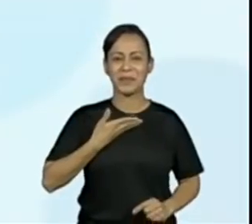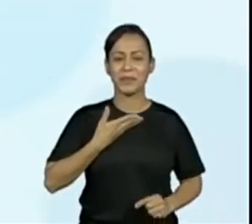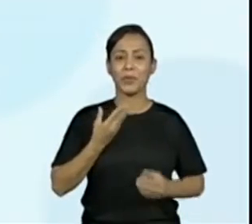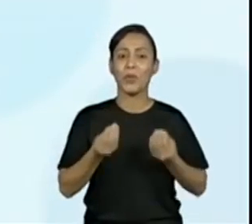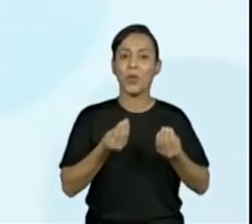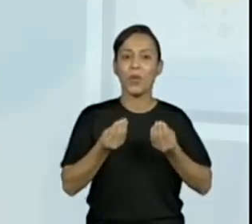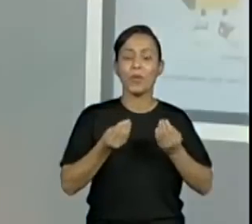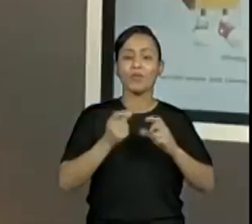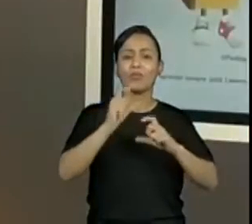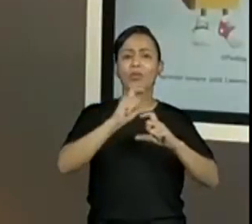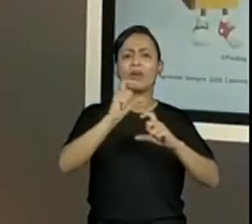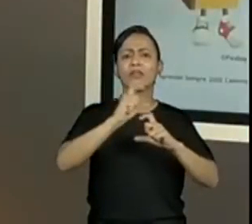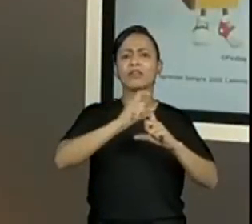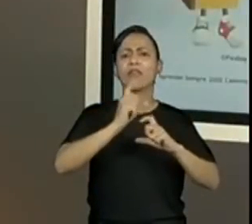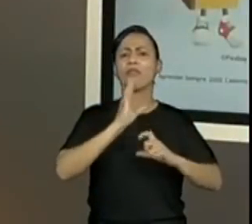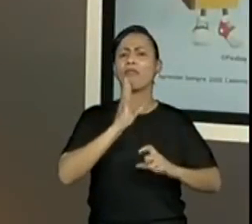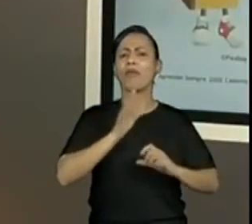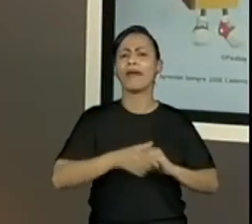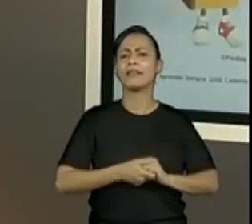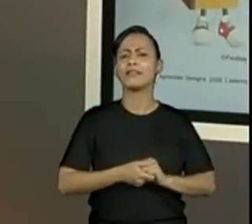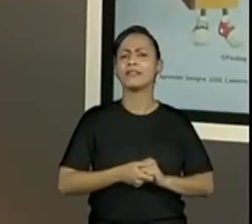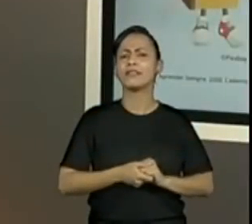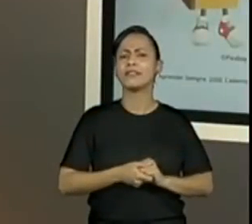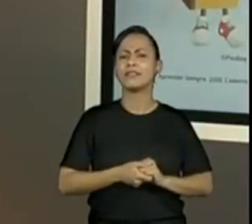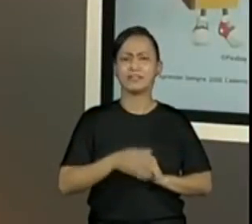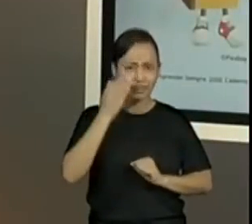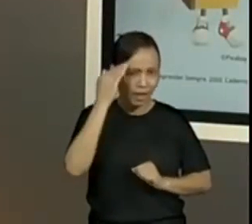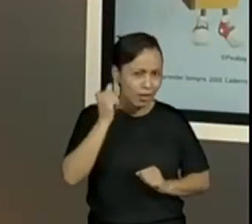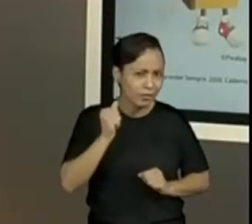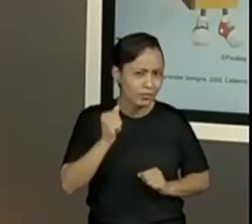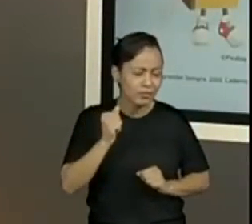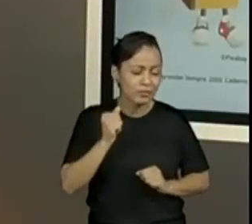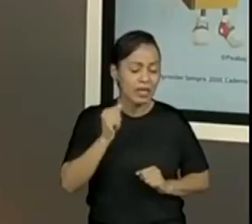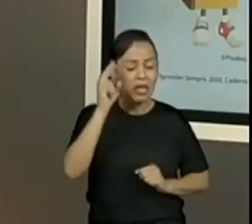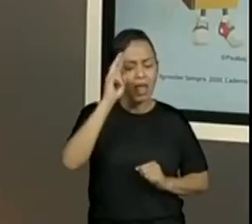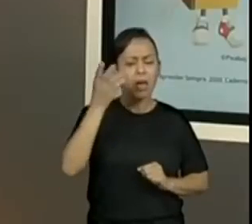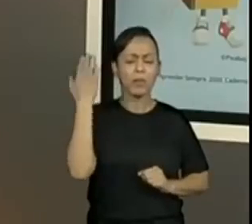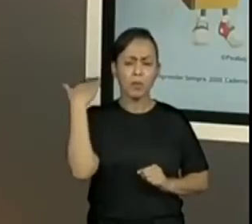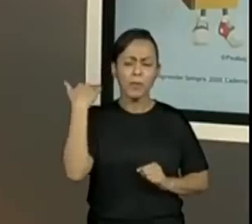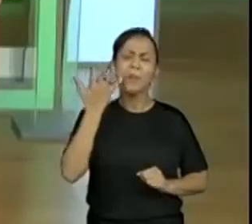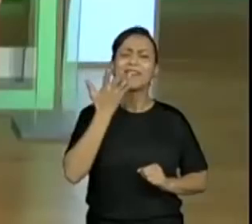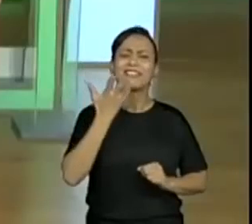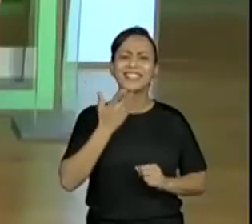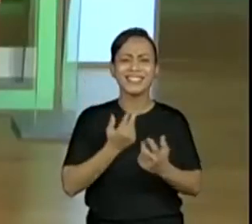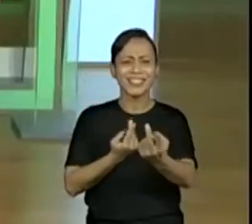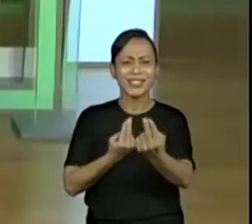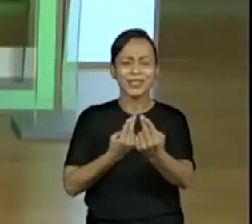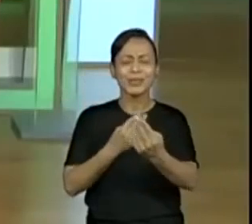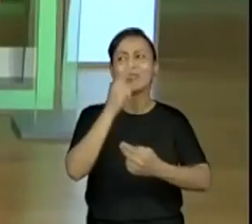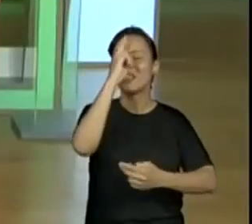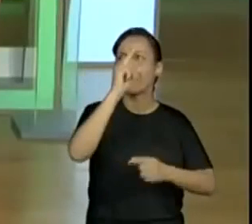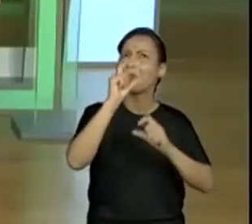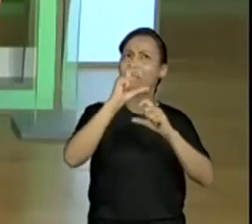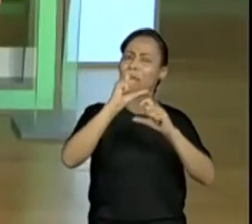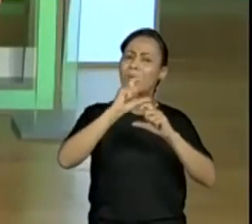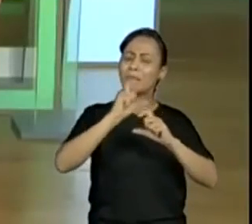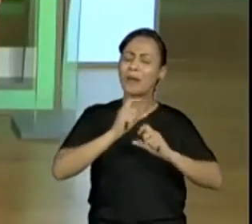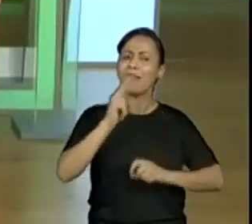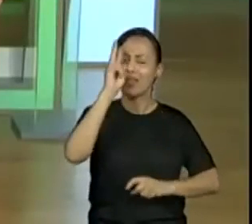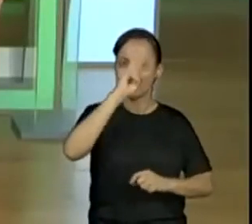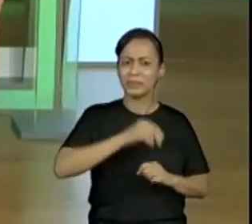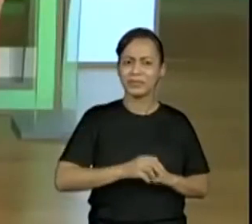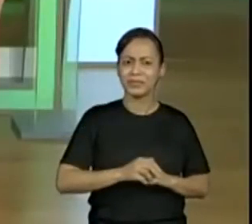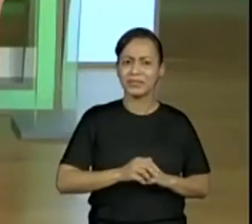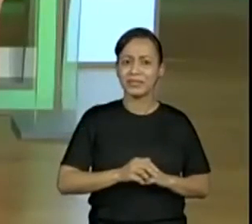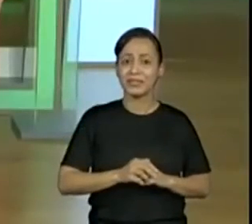puxar de memória, tentar. Será que conhece? Eu me lembro de algumas de infância. Você lembra? Já lembro. E aí eles